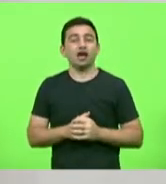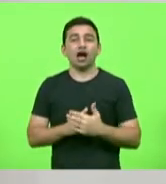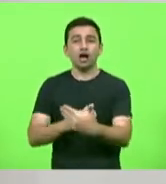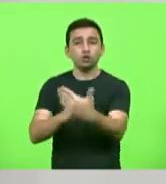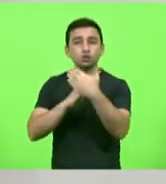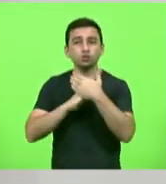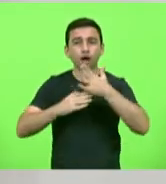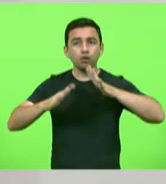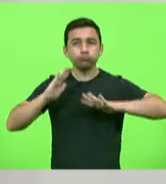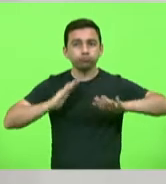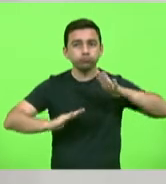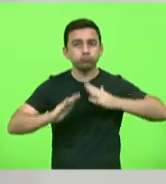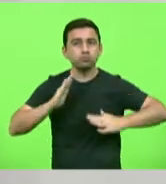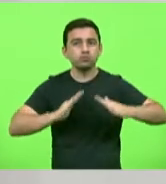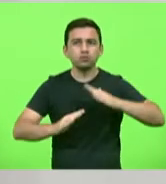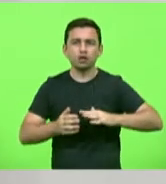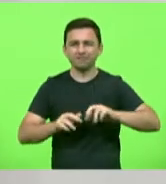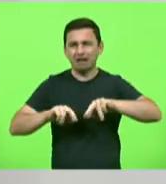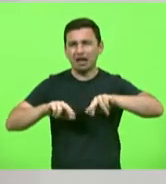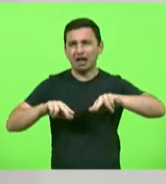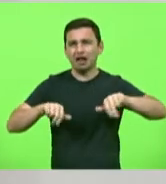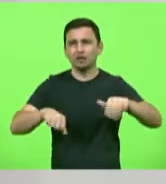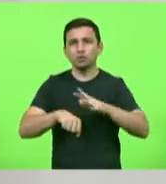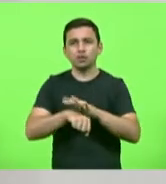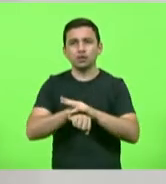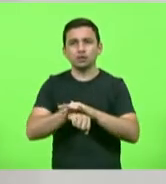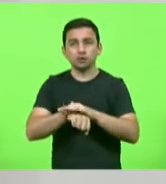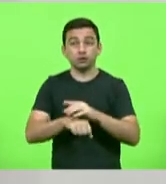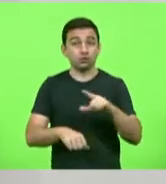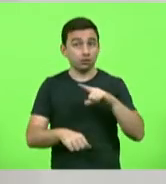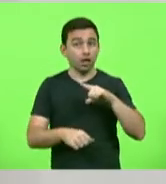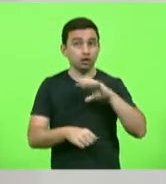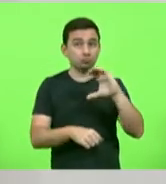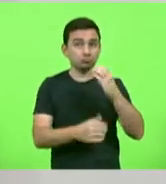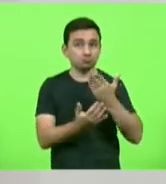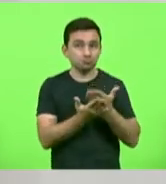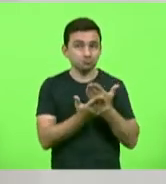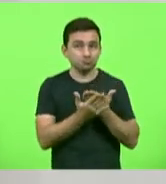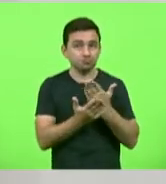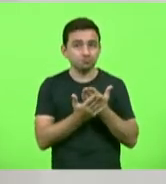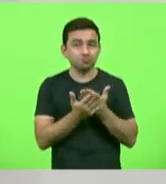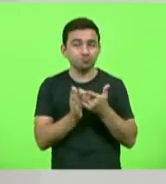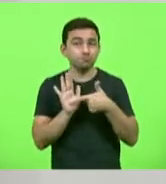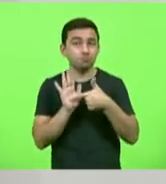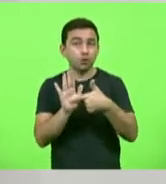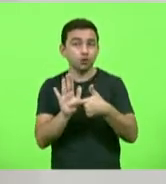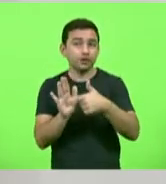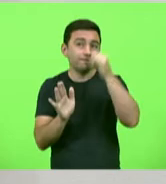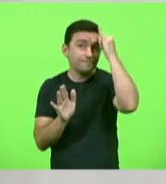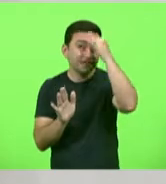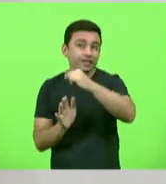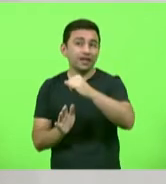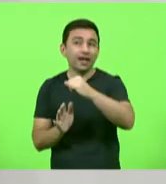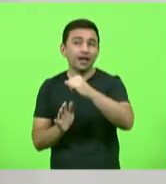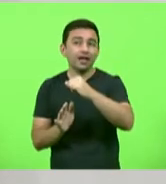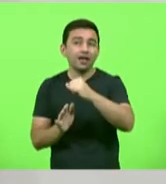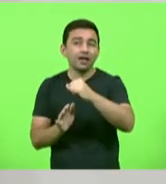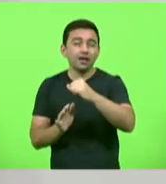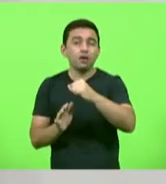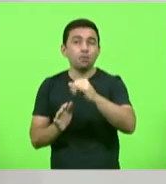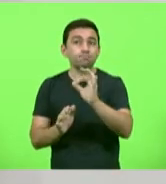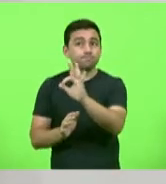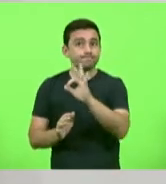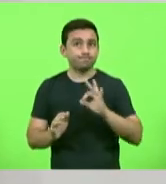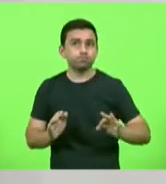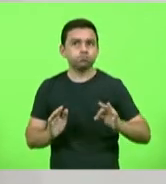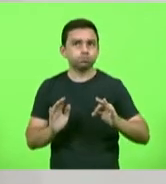inclusive, várias doenças. E há estudos que demonstram, que chega a prevenir, até em grau percentual